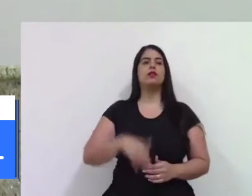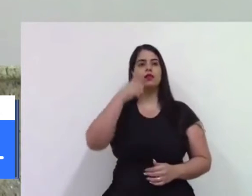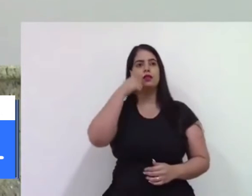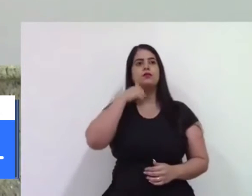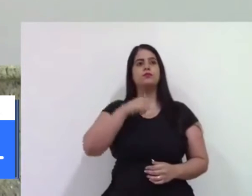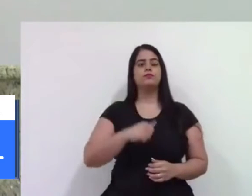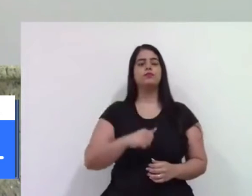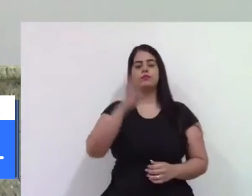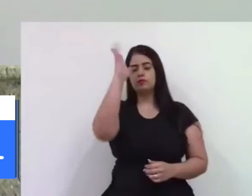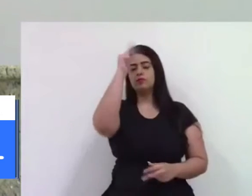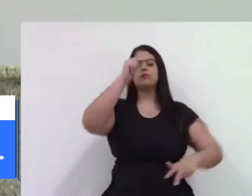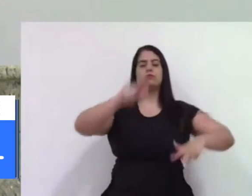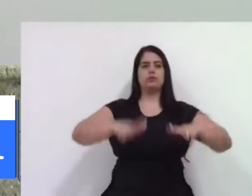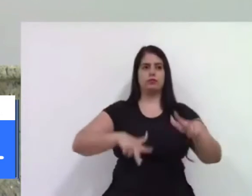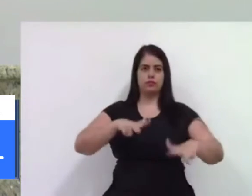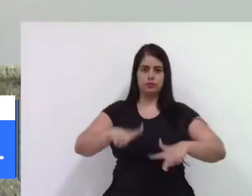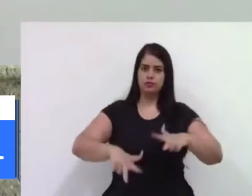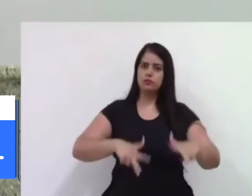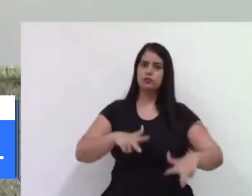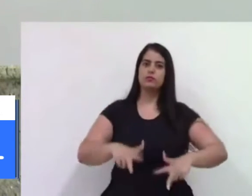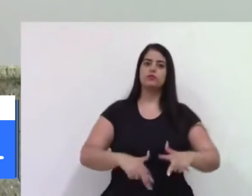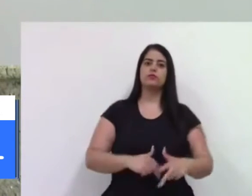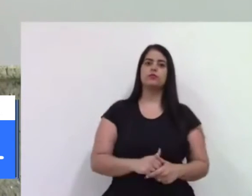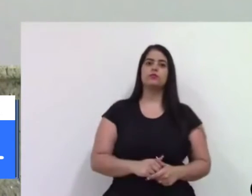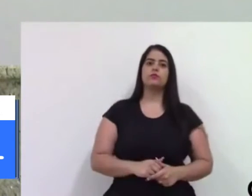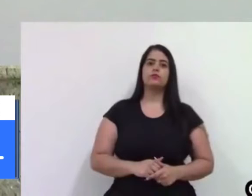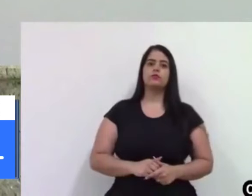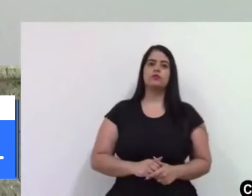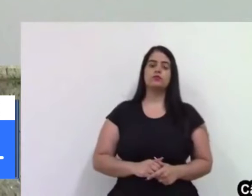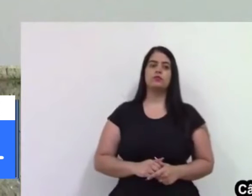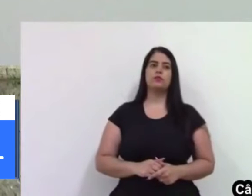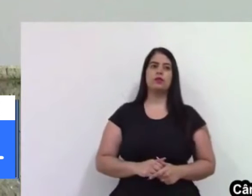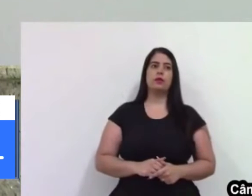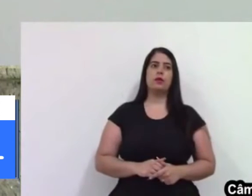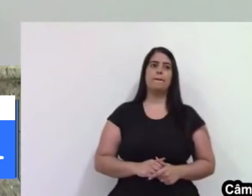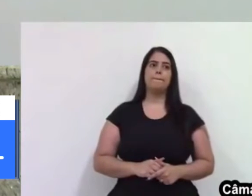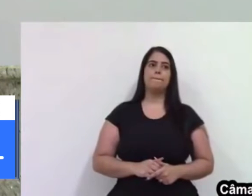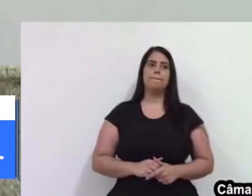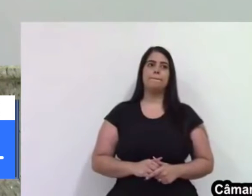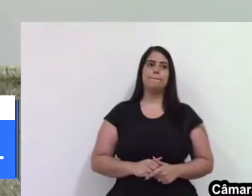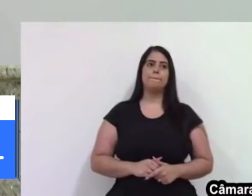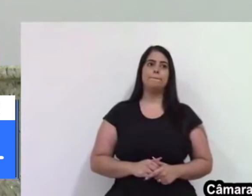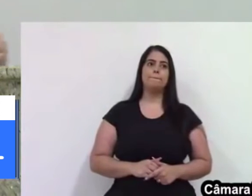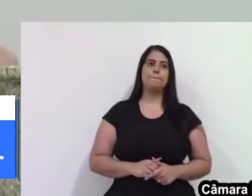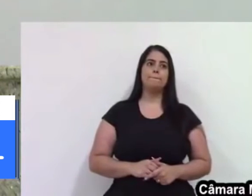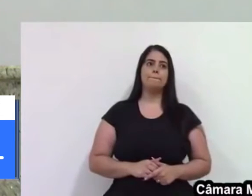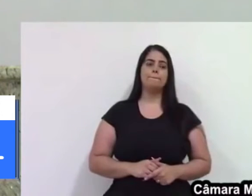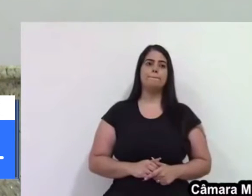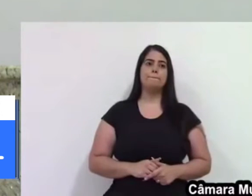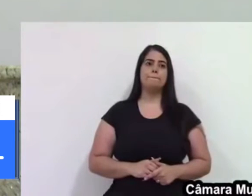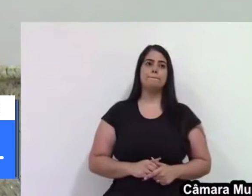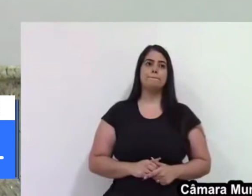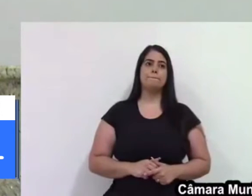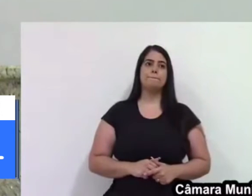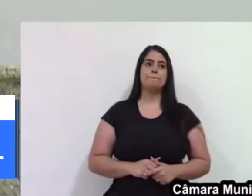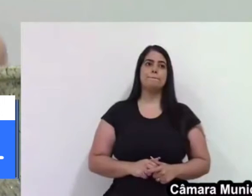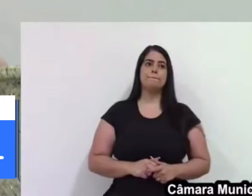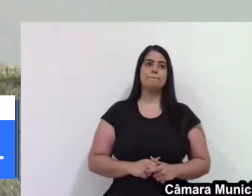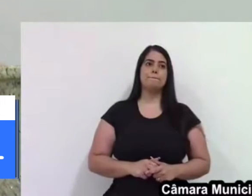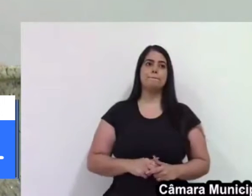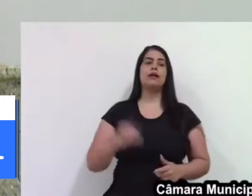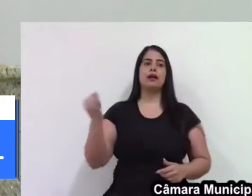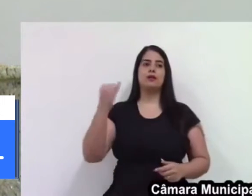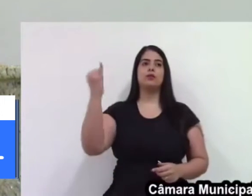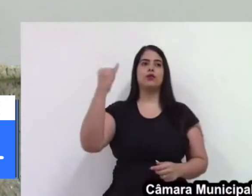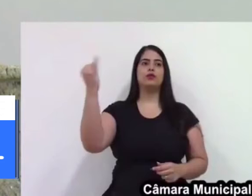do nosso município, e que nesse aumento que teve de ultrassom, já ficou uma quantidade reservada de priorizar